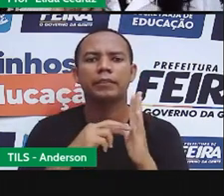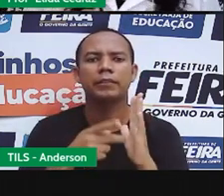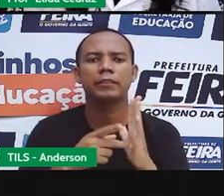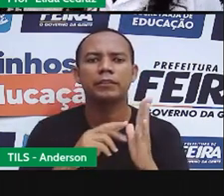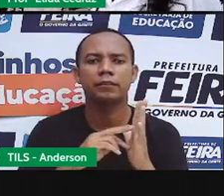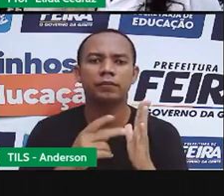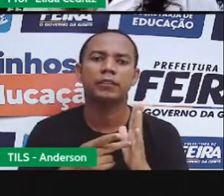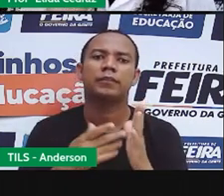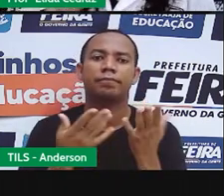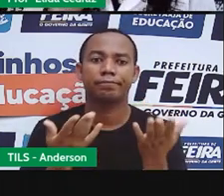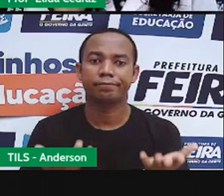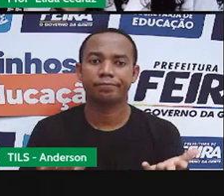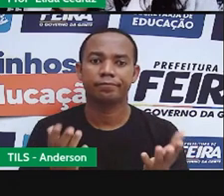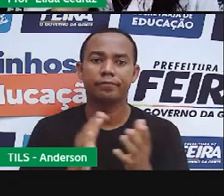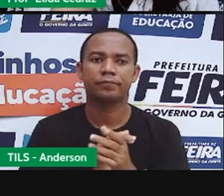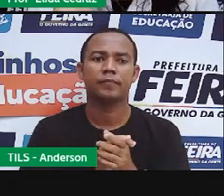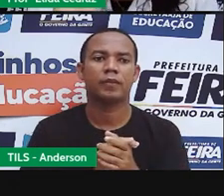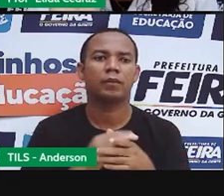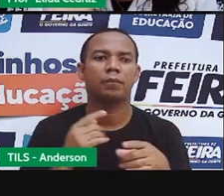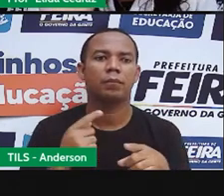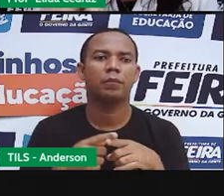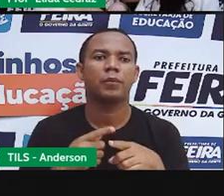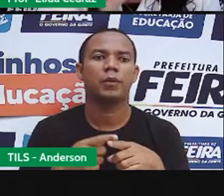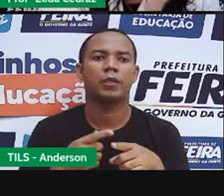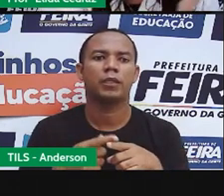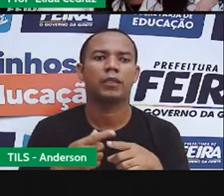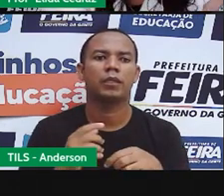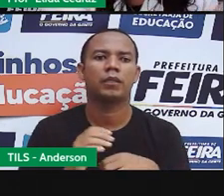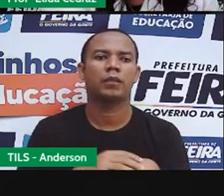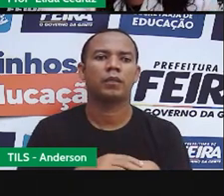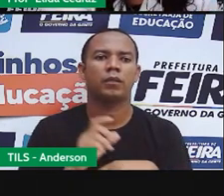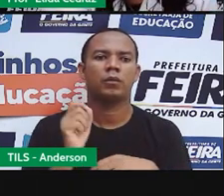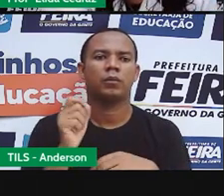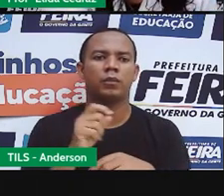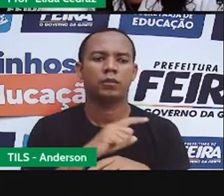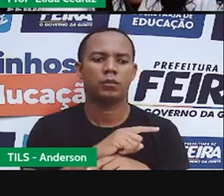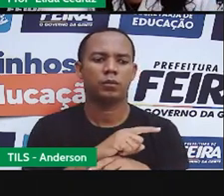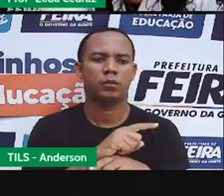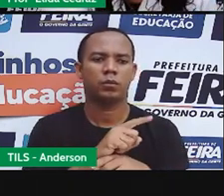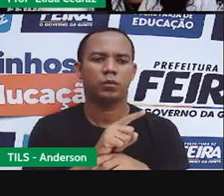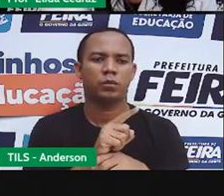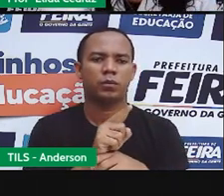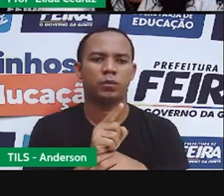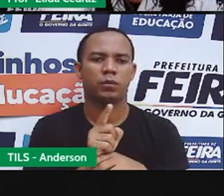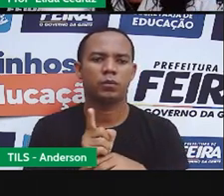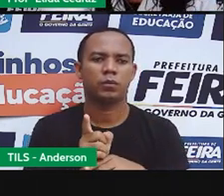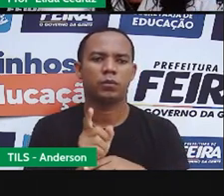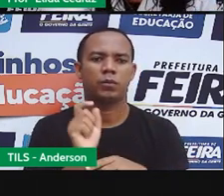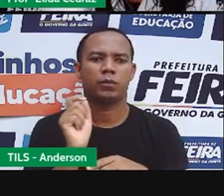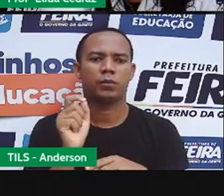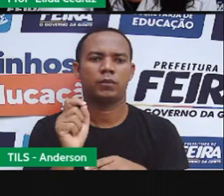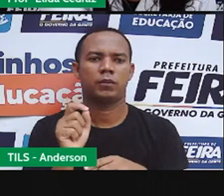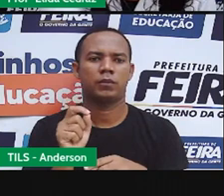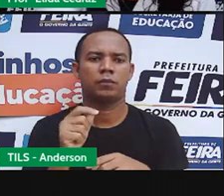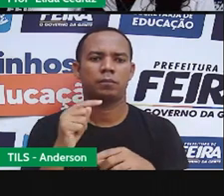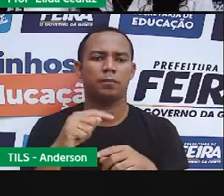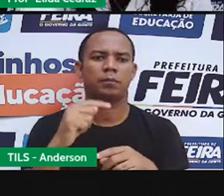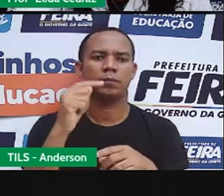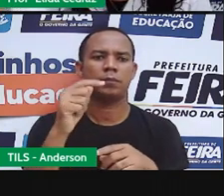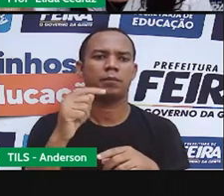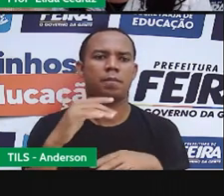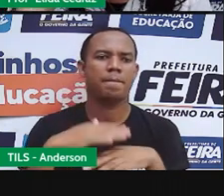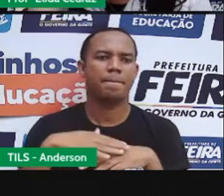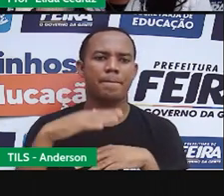e dez minutos. Por quê? Porque o ponteiro pequeno está em cima do dez e o